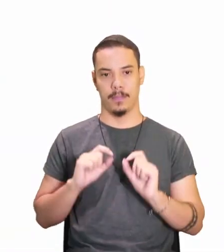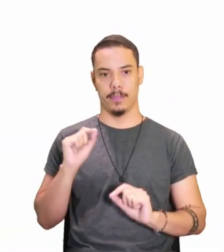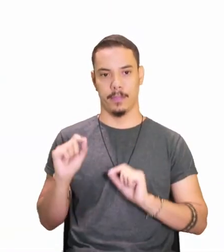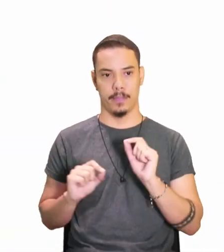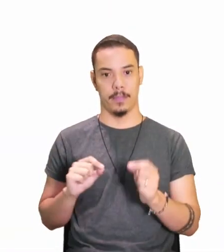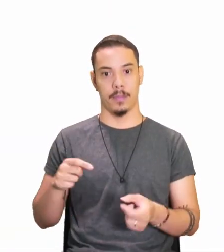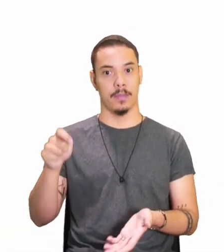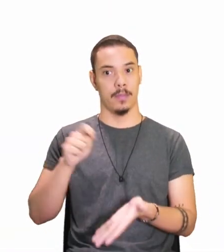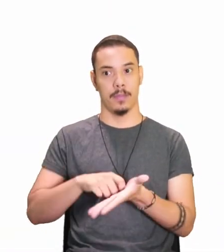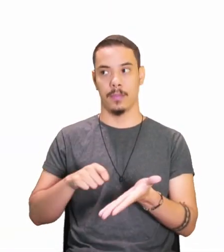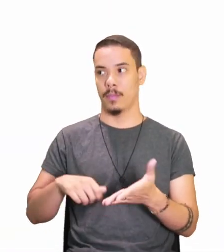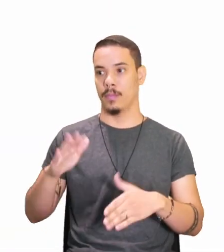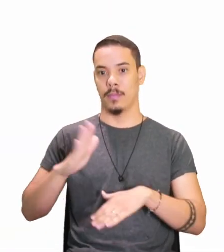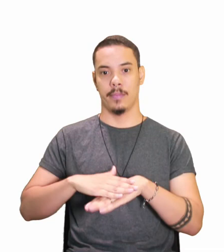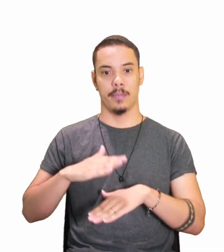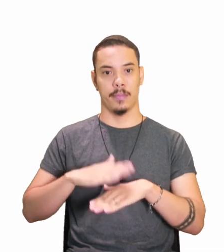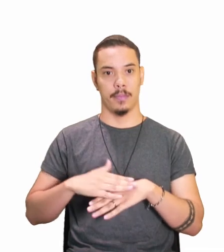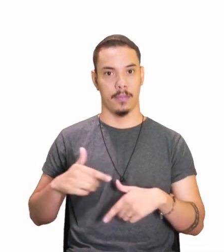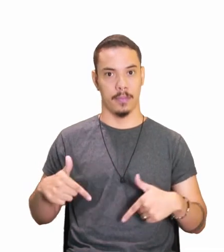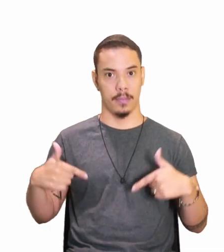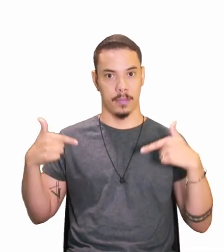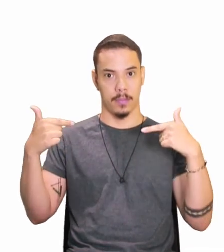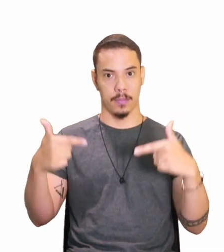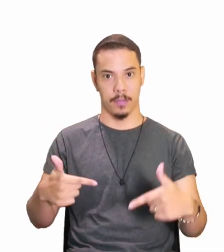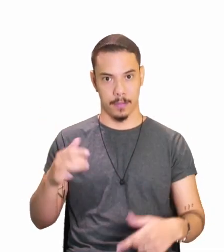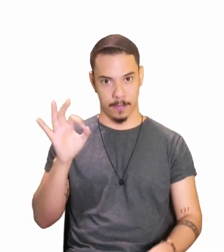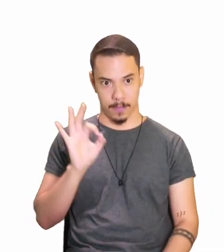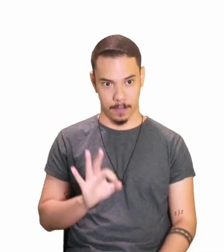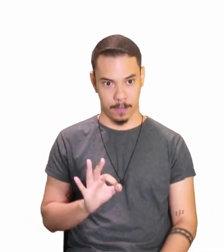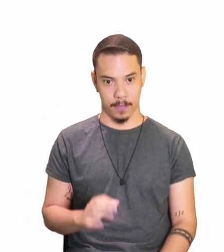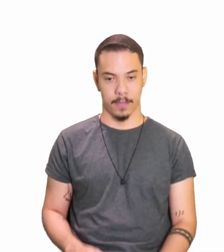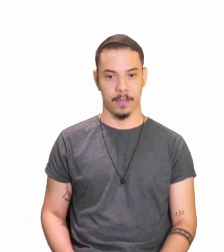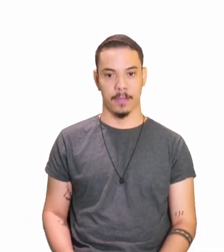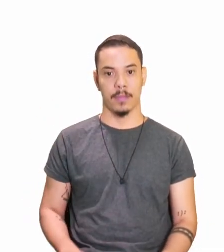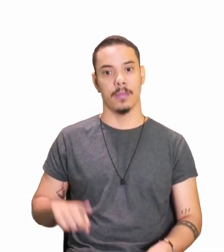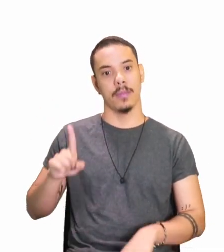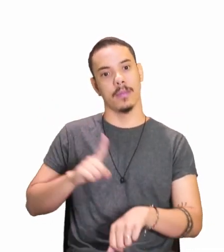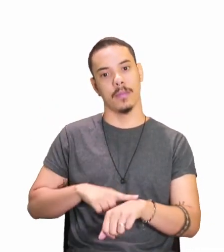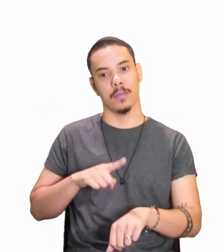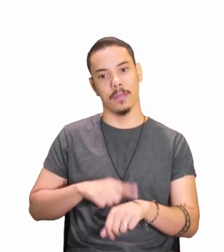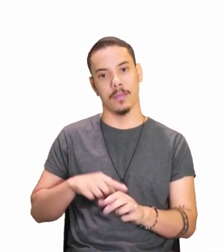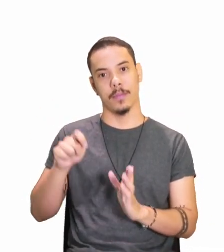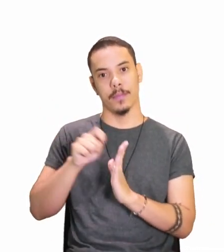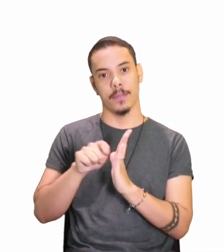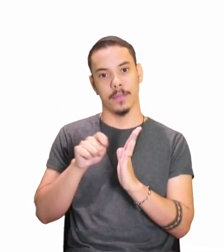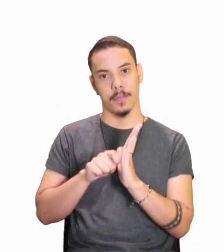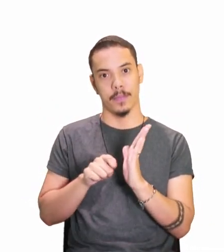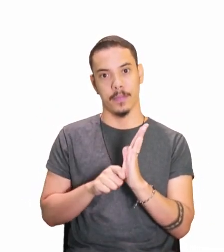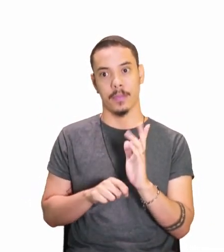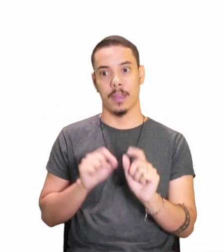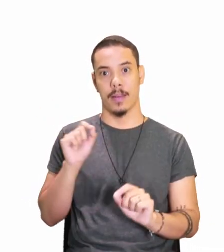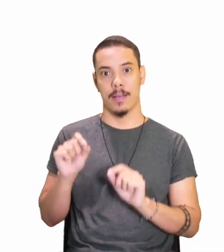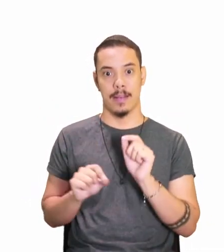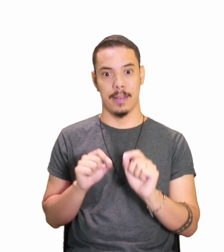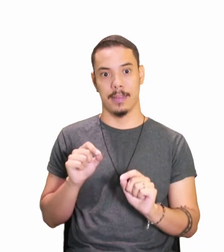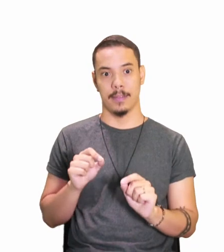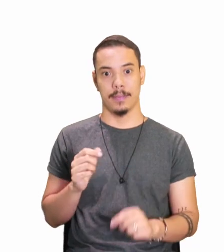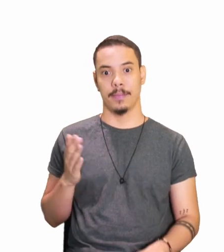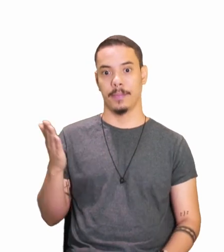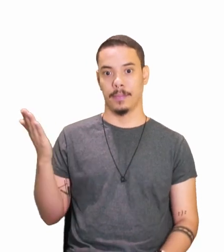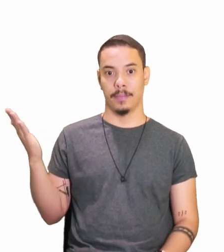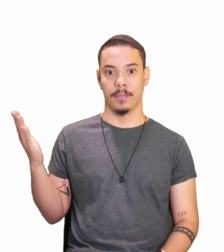a hora de produzir, tá certo? Ó, quando eu falo hora de produzir, aqui a palavra